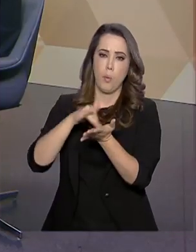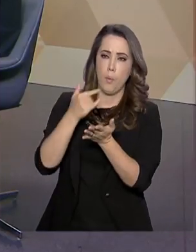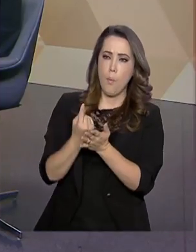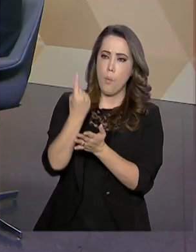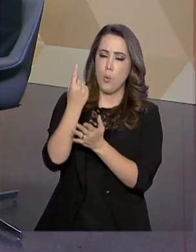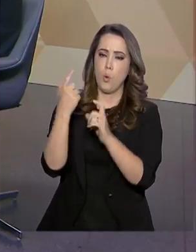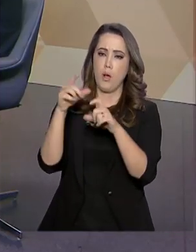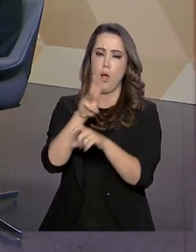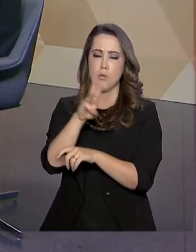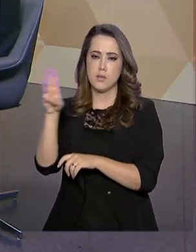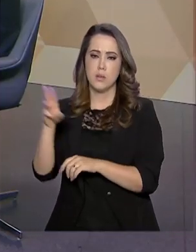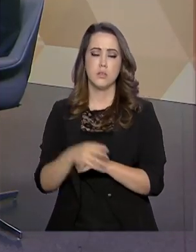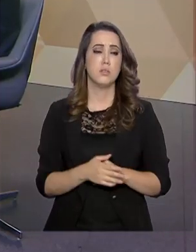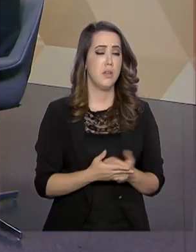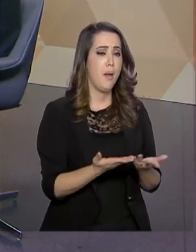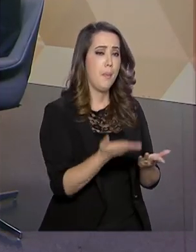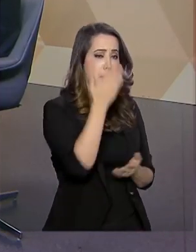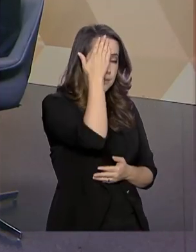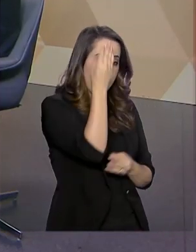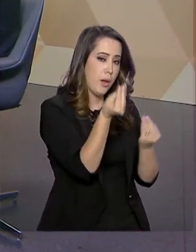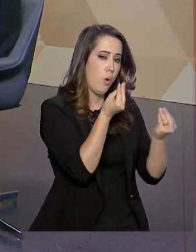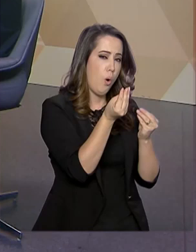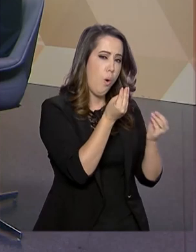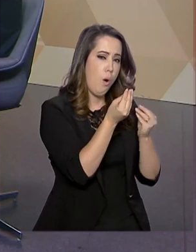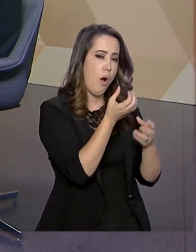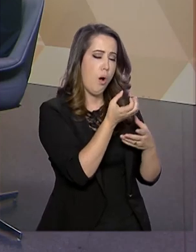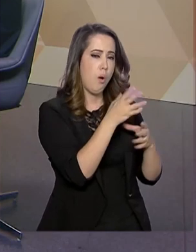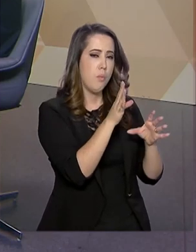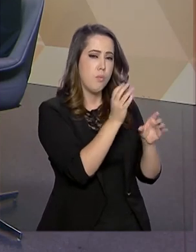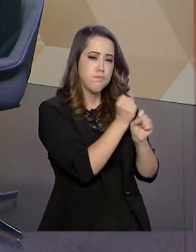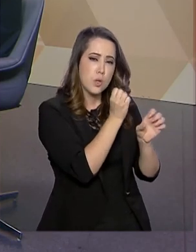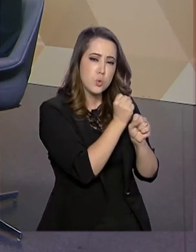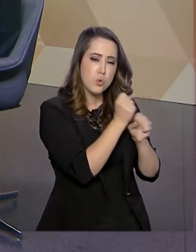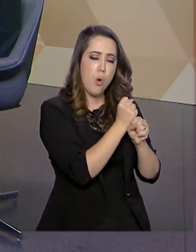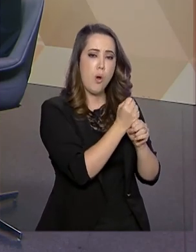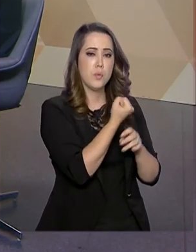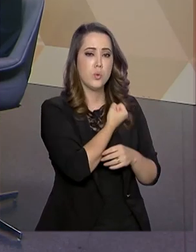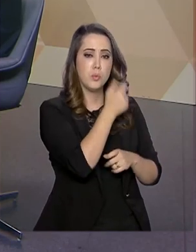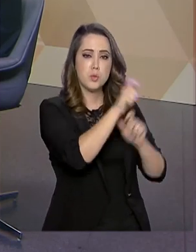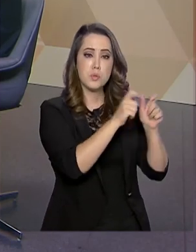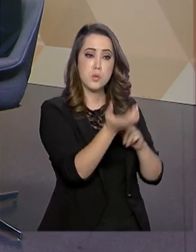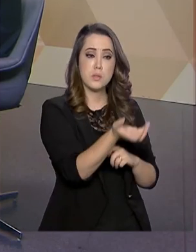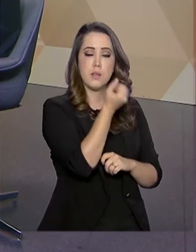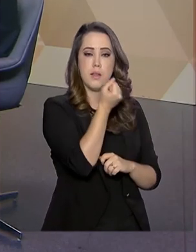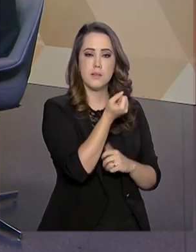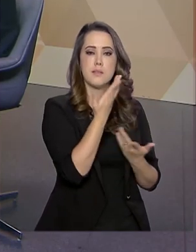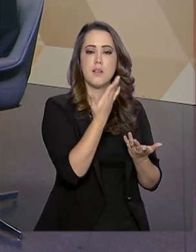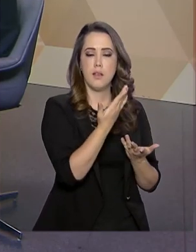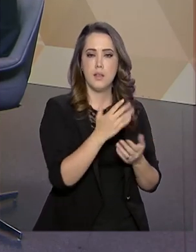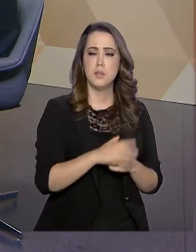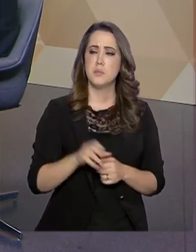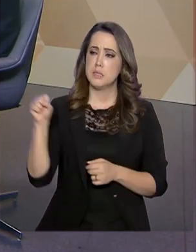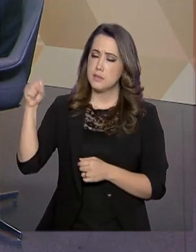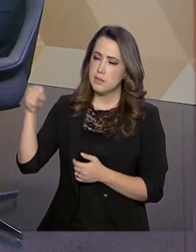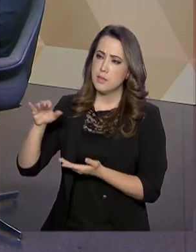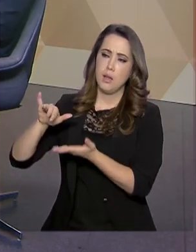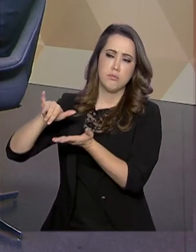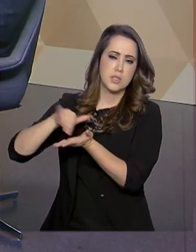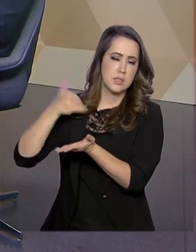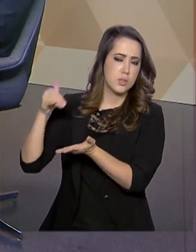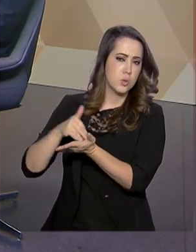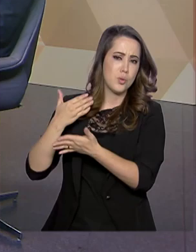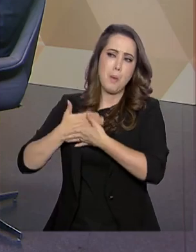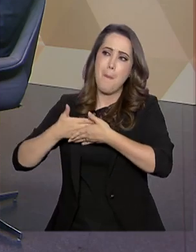sistematizar os dados. Até para saber para quem vai receber. Esse cadastro se aprimorou muito, hoje ele está muito superior ao que foi há 15 anos atrás.